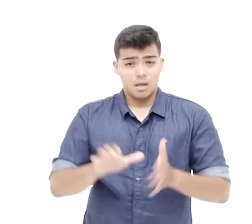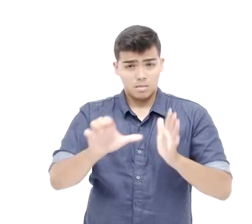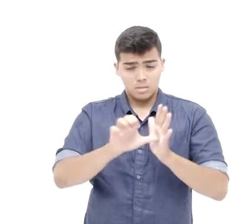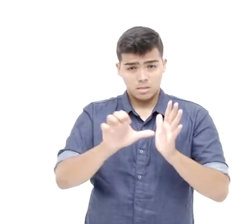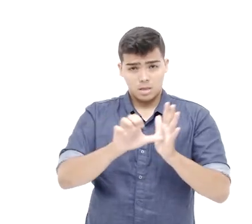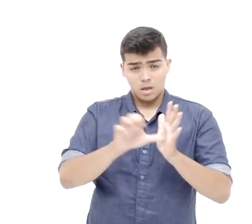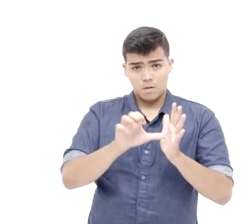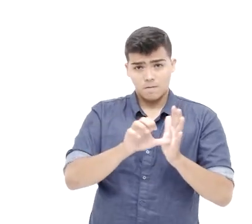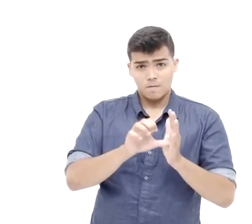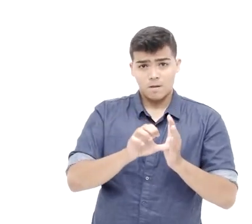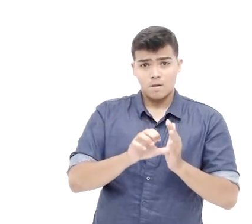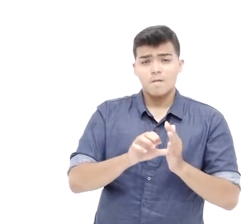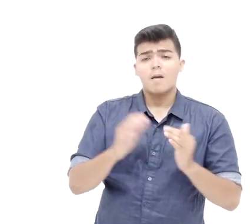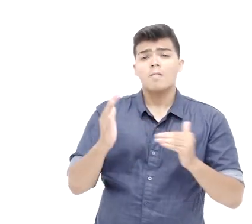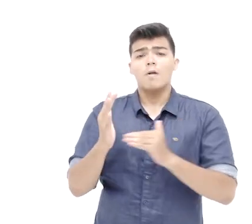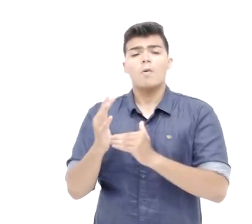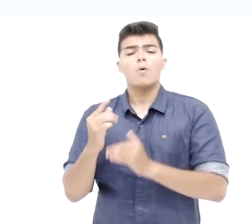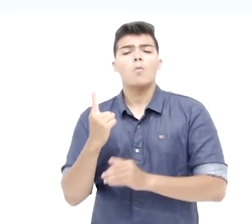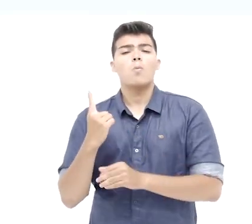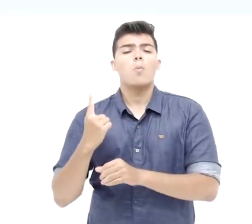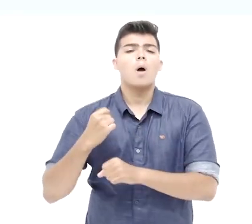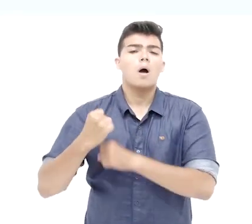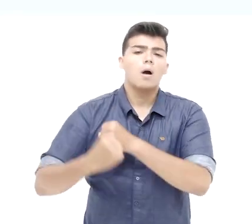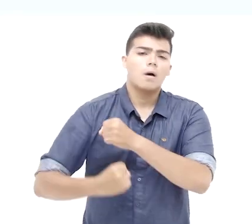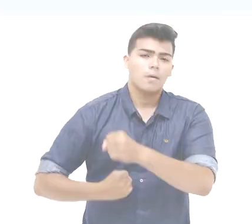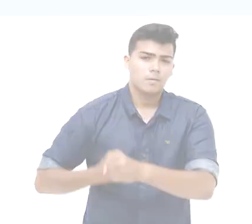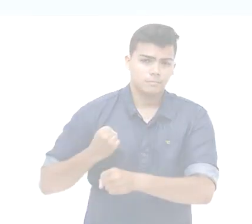validade do edital é de um ano letivo.